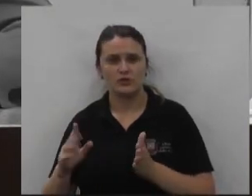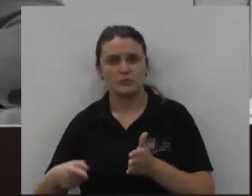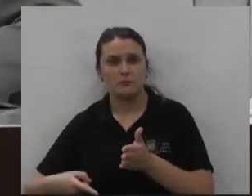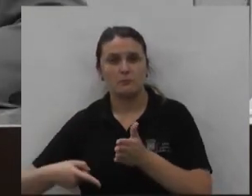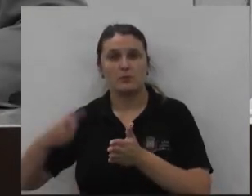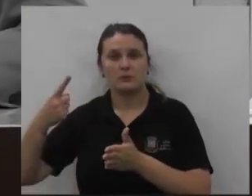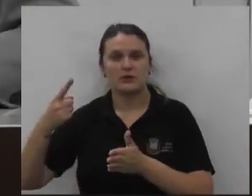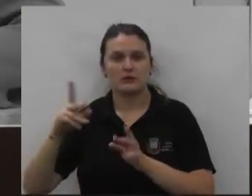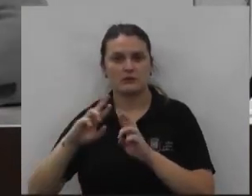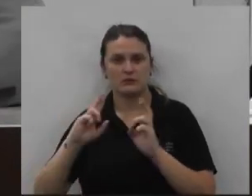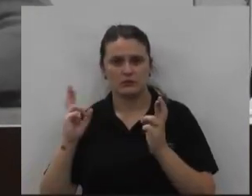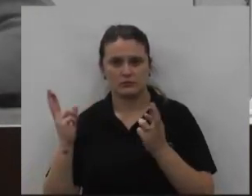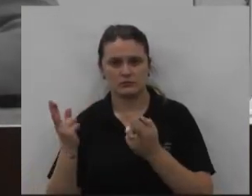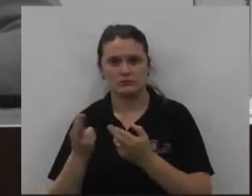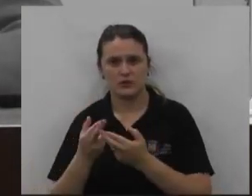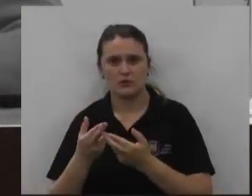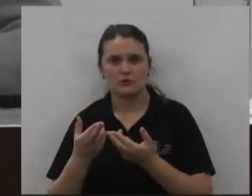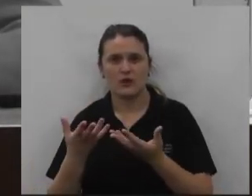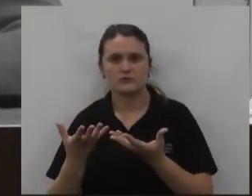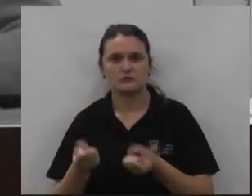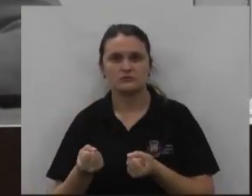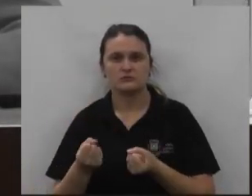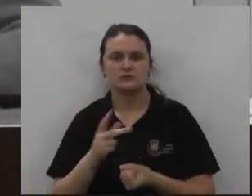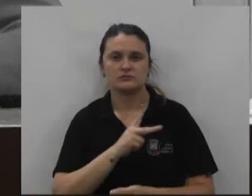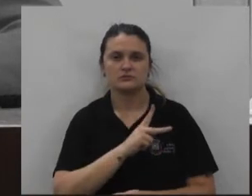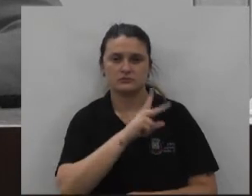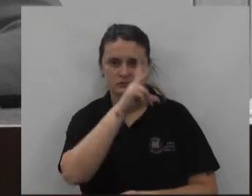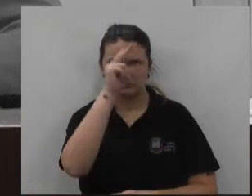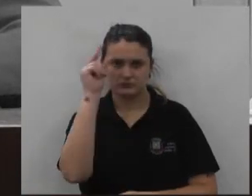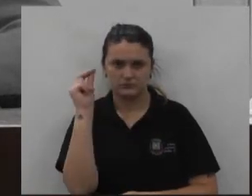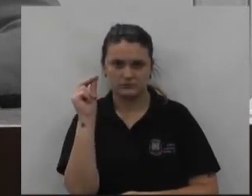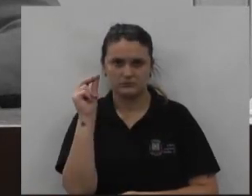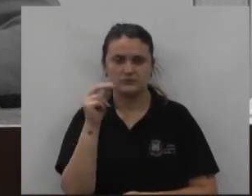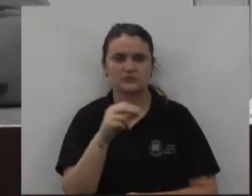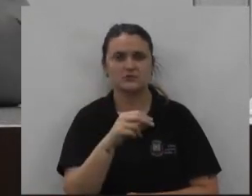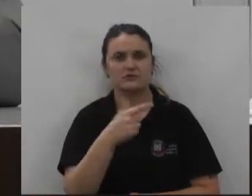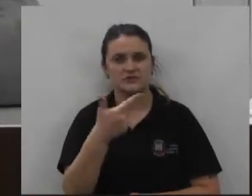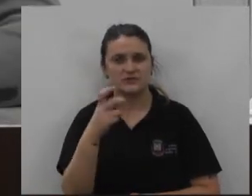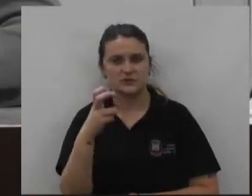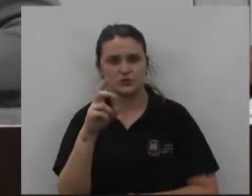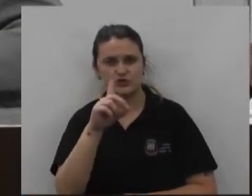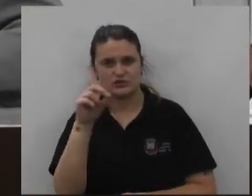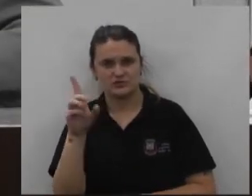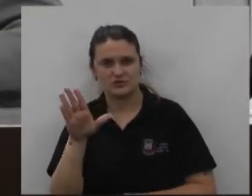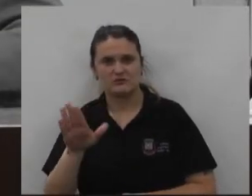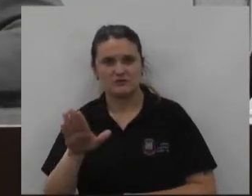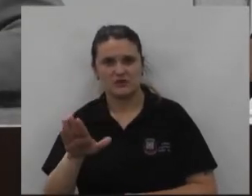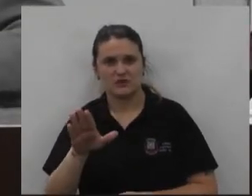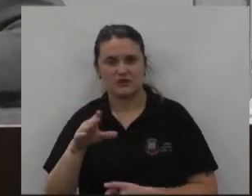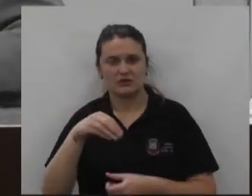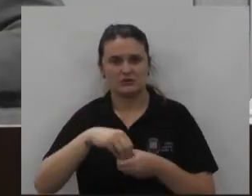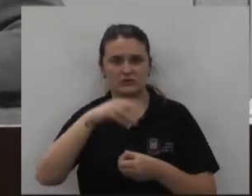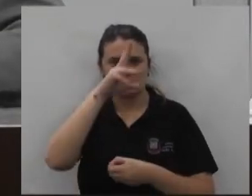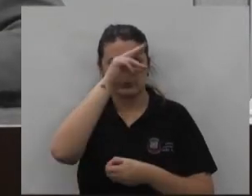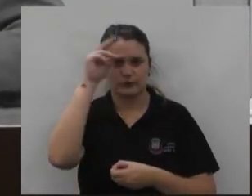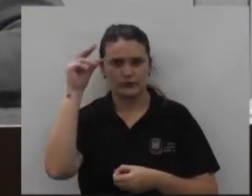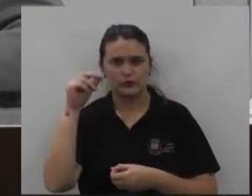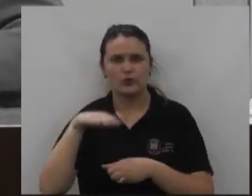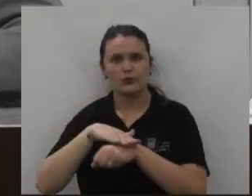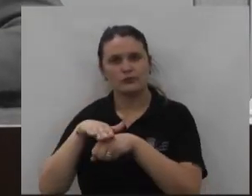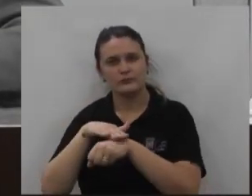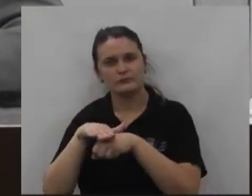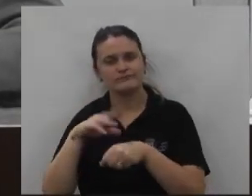momento do seu mandato por 25 dias que pudesse vir conversar com os vereadores